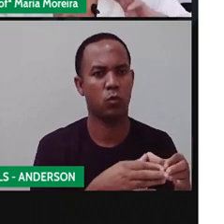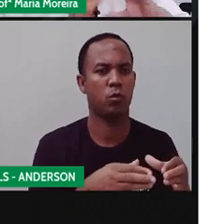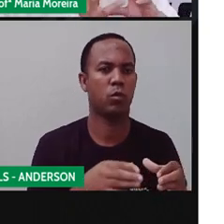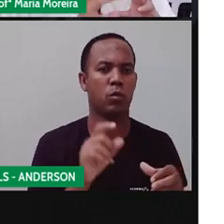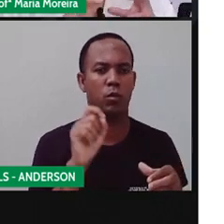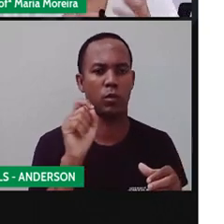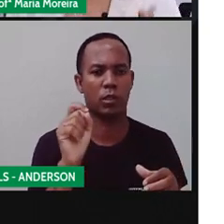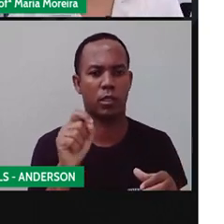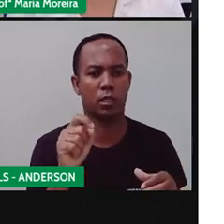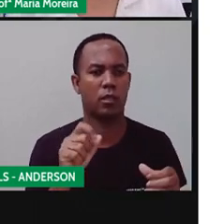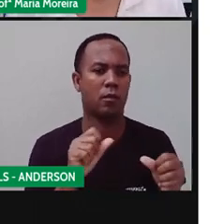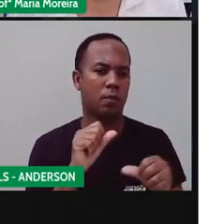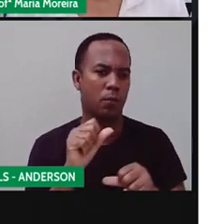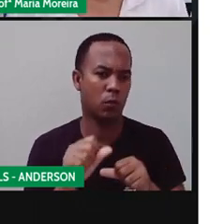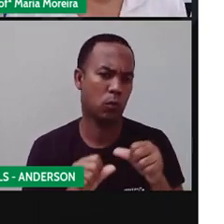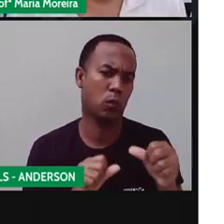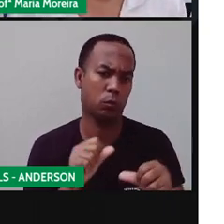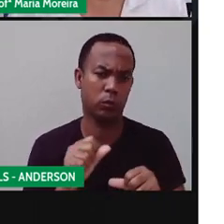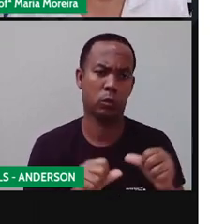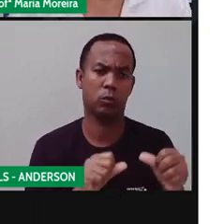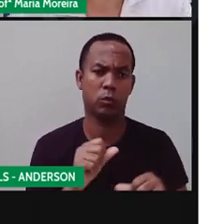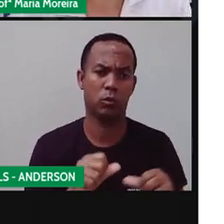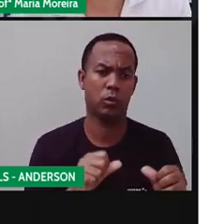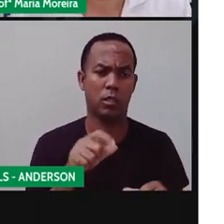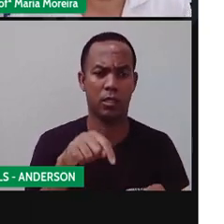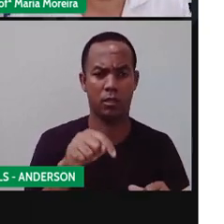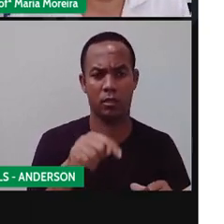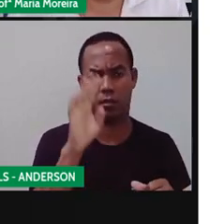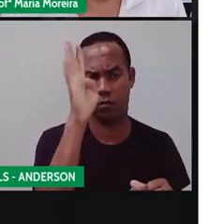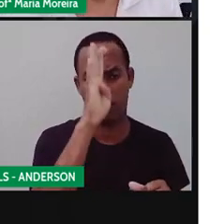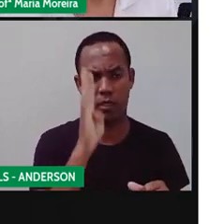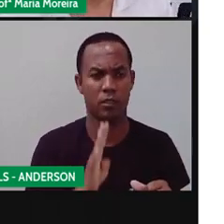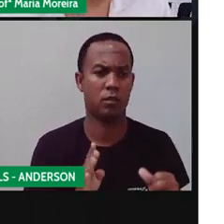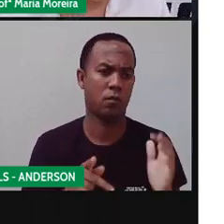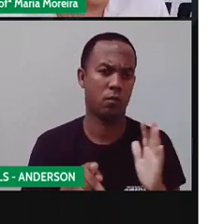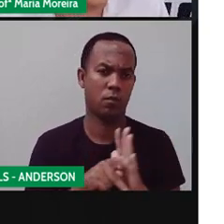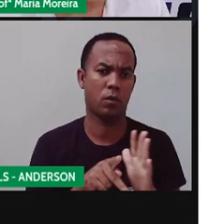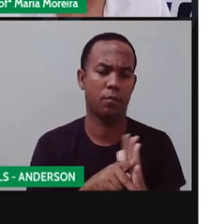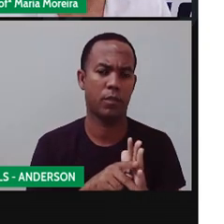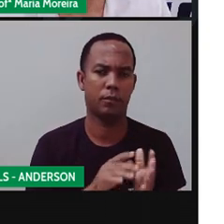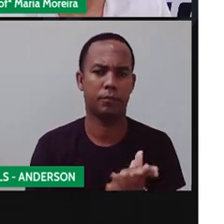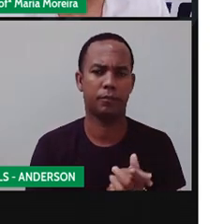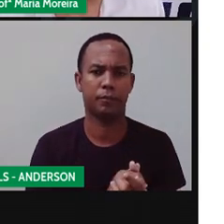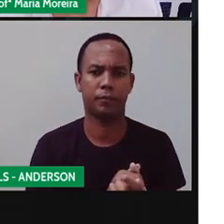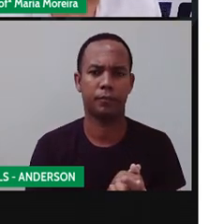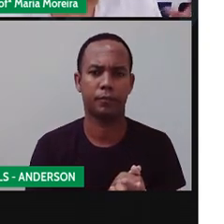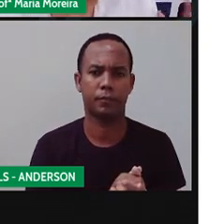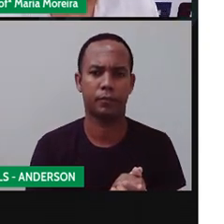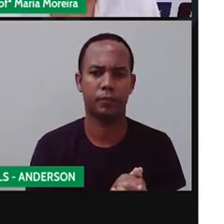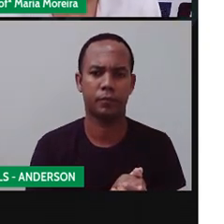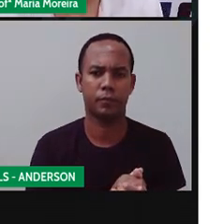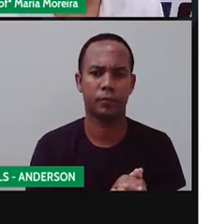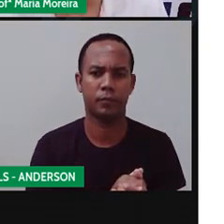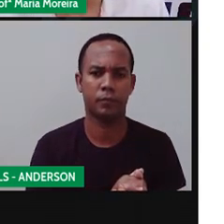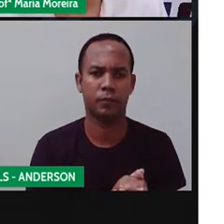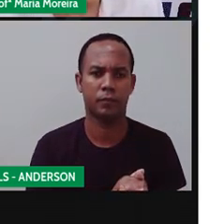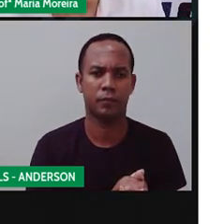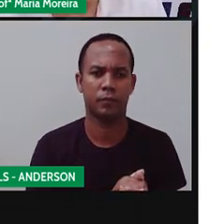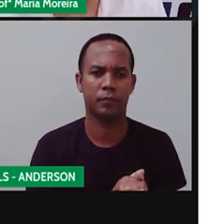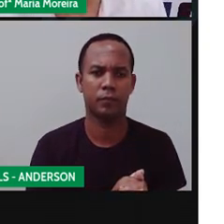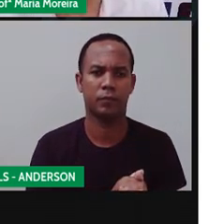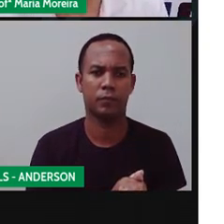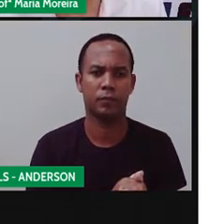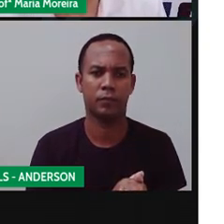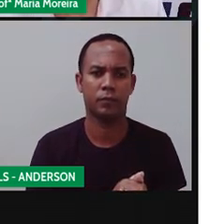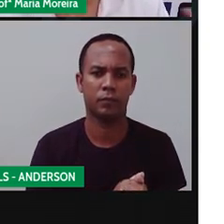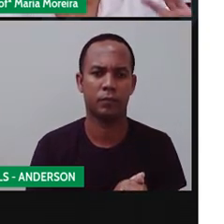a coisa meio que foi se modelando aqui no Brasil com a característica própria. Ó que bacana, né? Junta tudo e a vai fazer tipo um